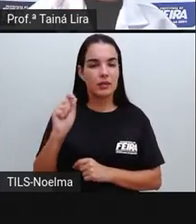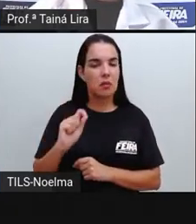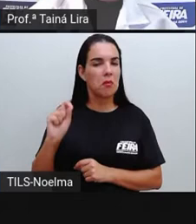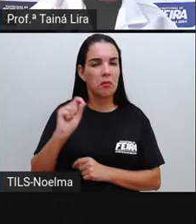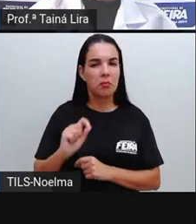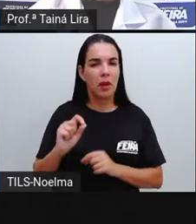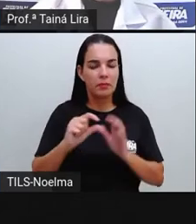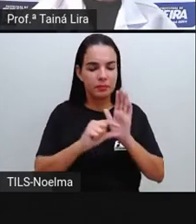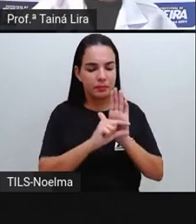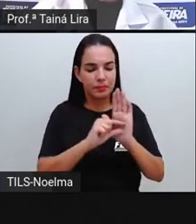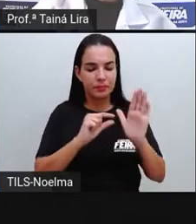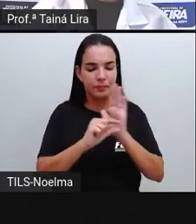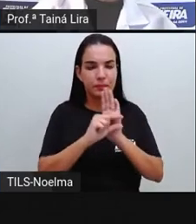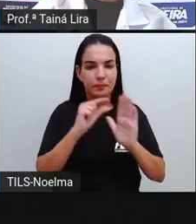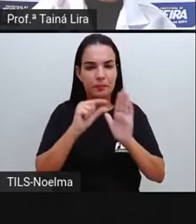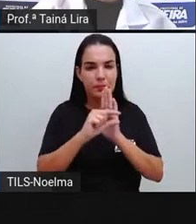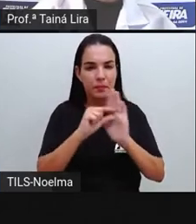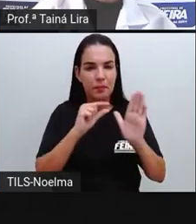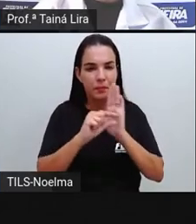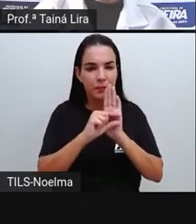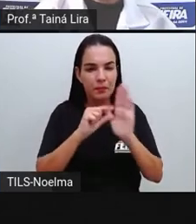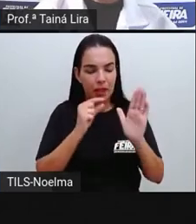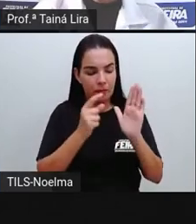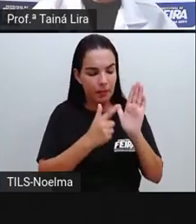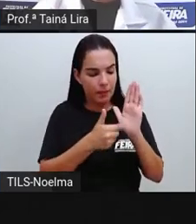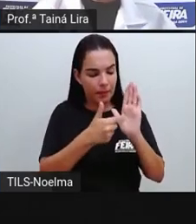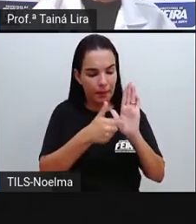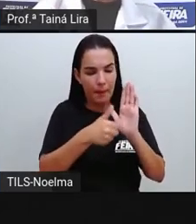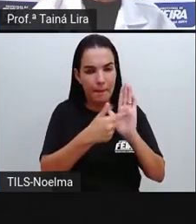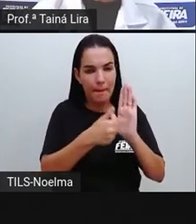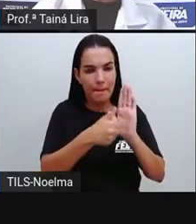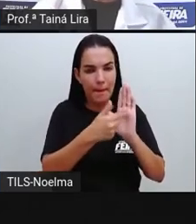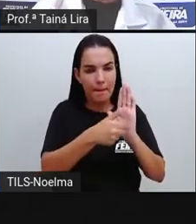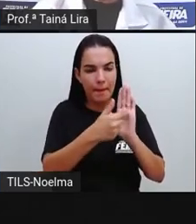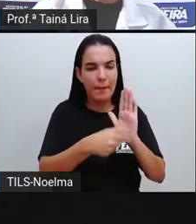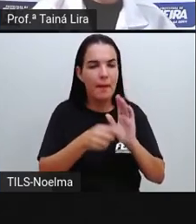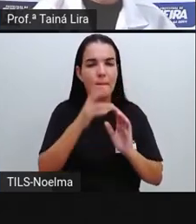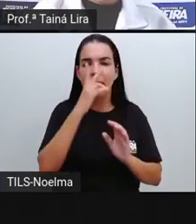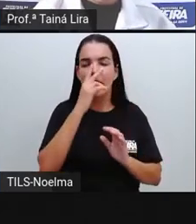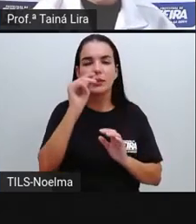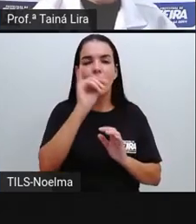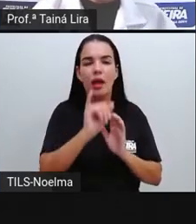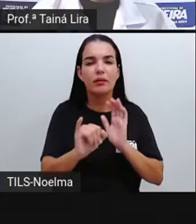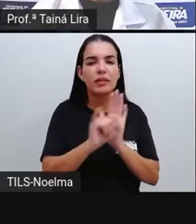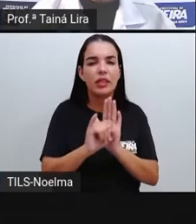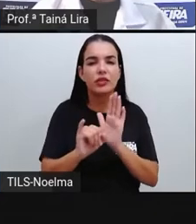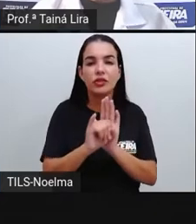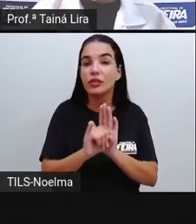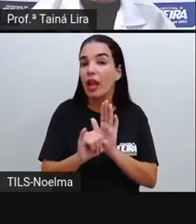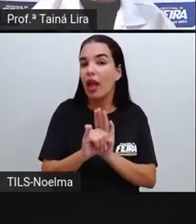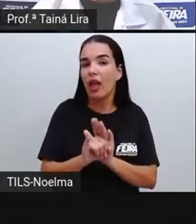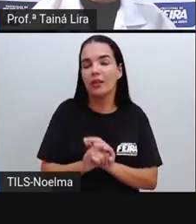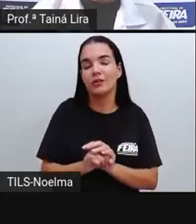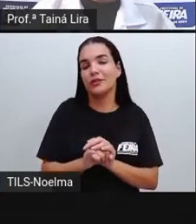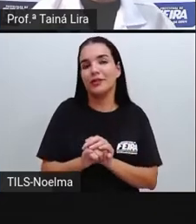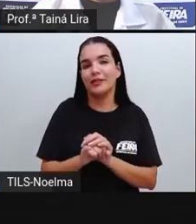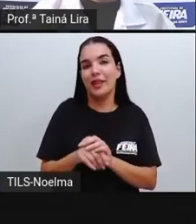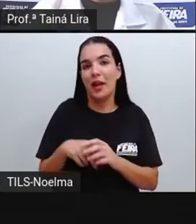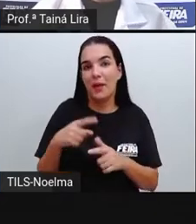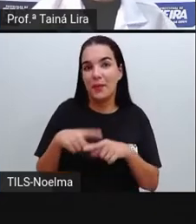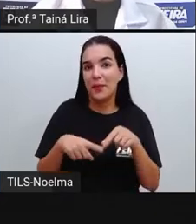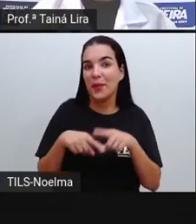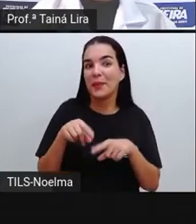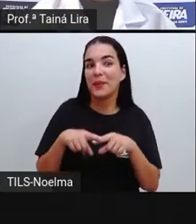barras, Pró? O código de barras, olha, é como se ele fosse a identidade do produto. Por que,